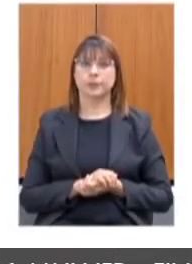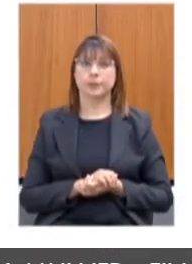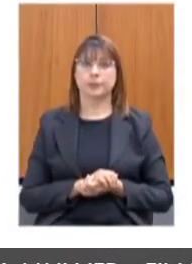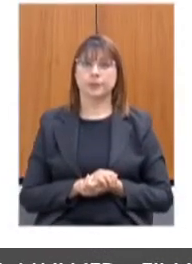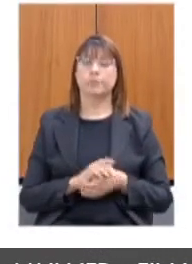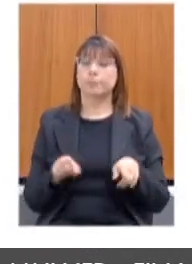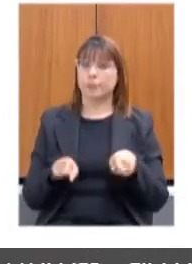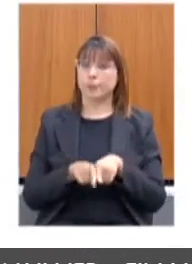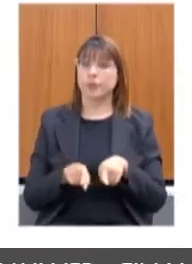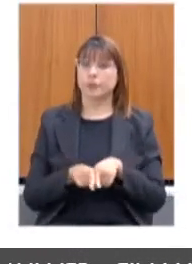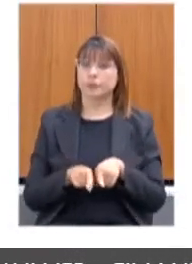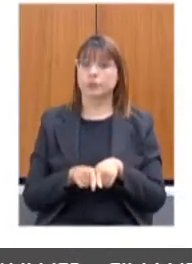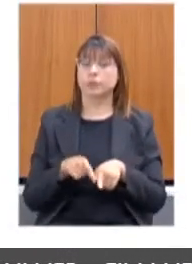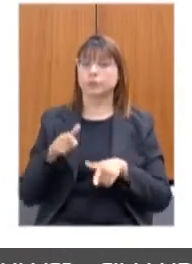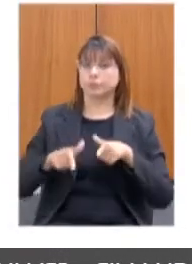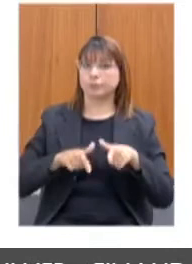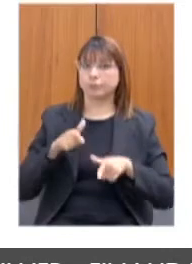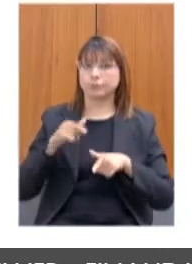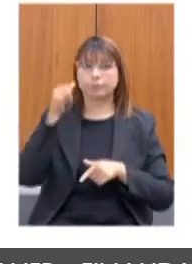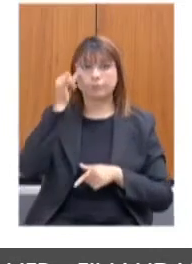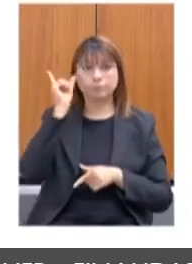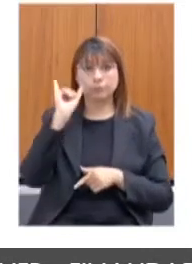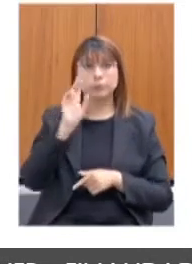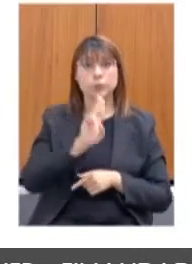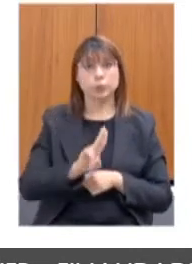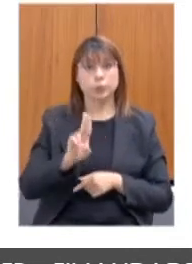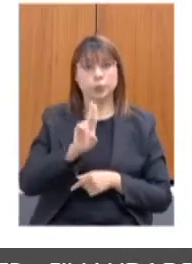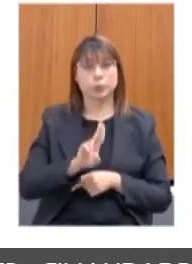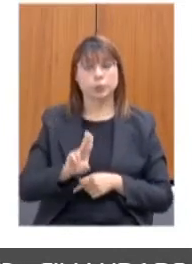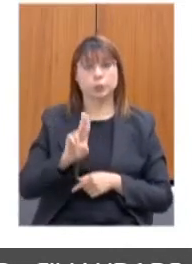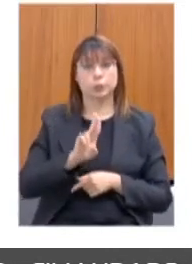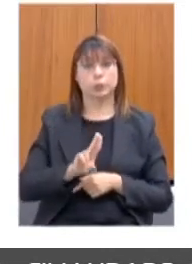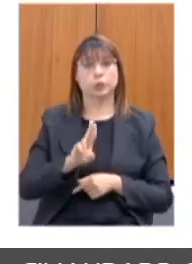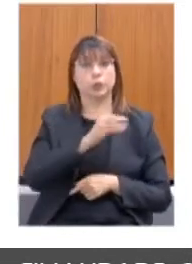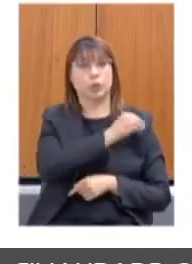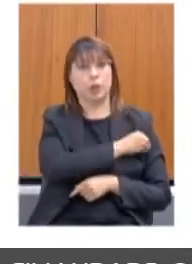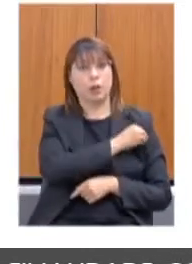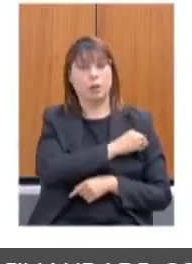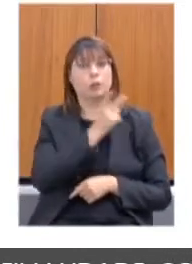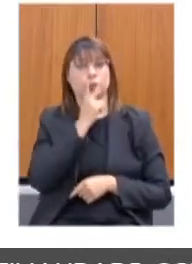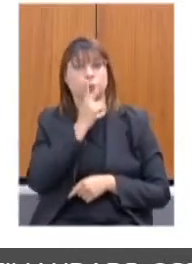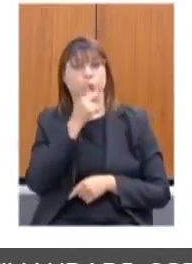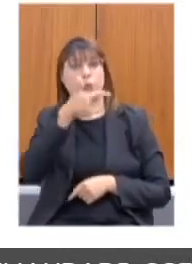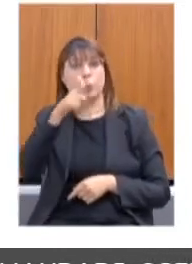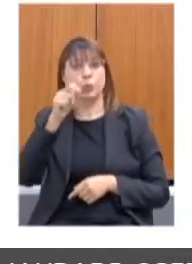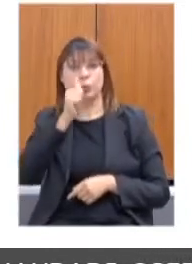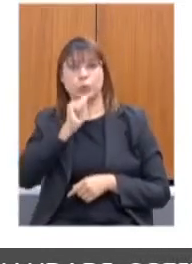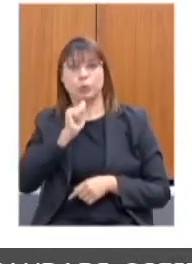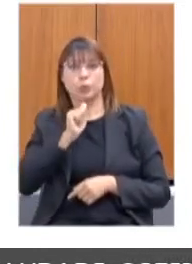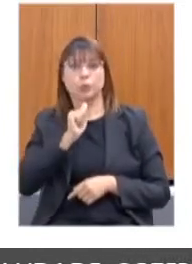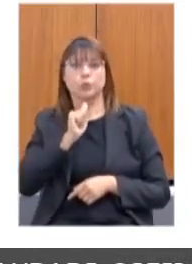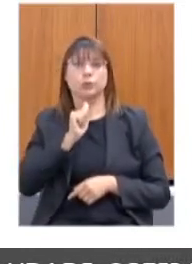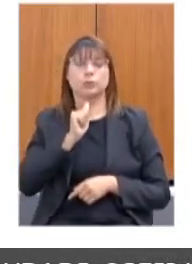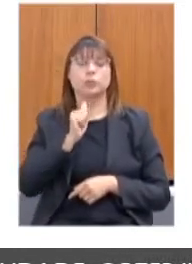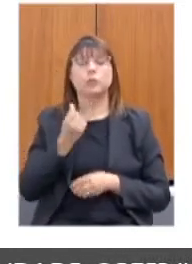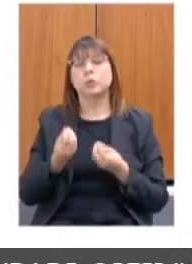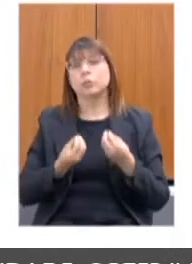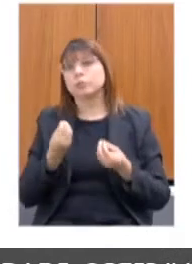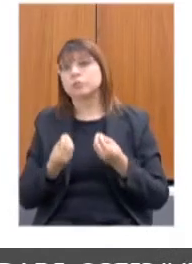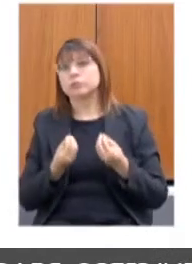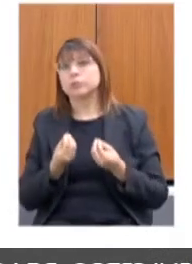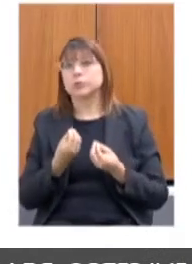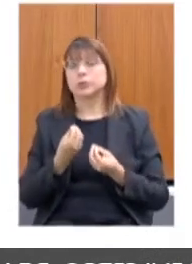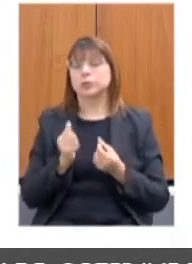nós também trabalhamos com a prevenção, uso aburgo de álcool, tabaco e outras drogas, com procedimentos com as